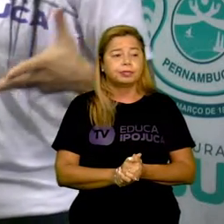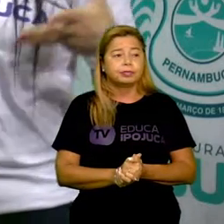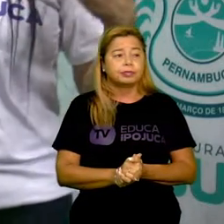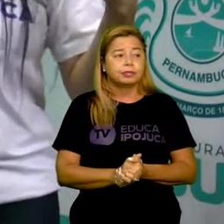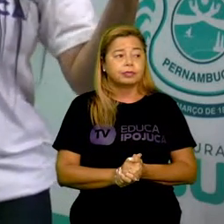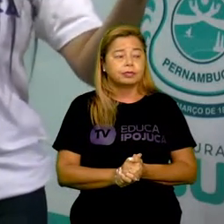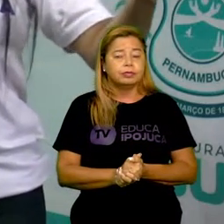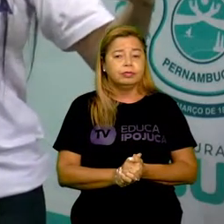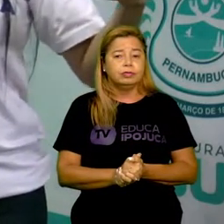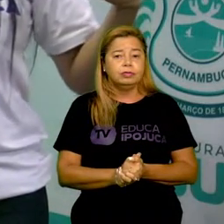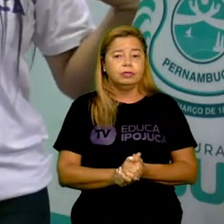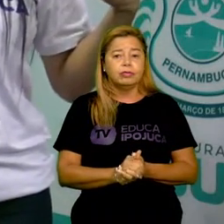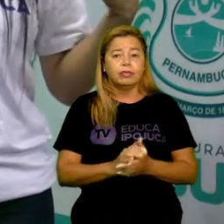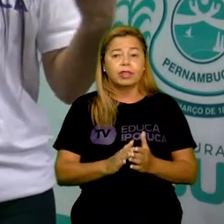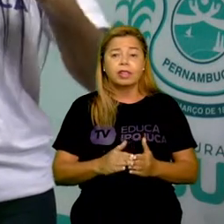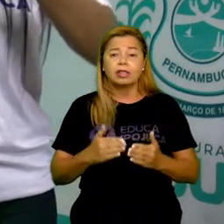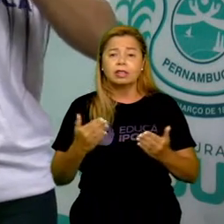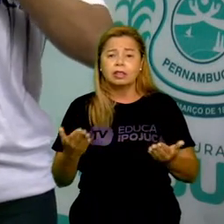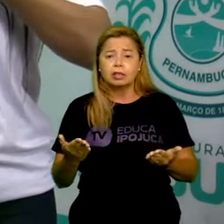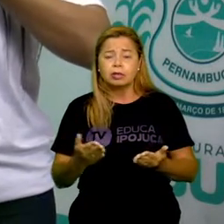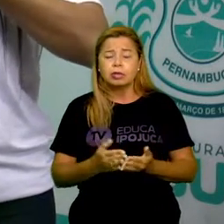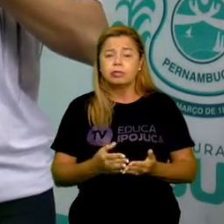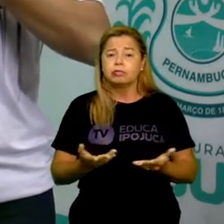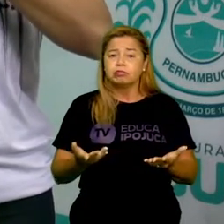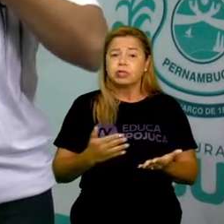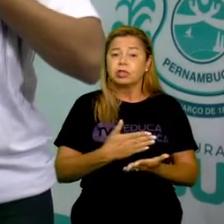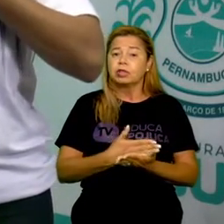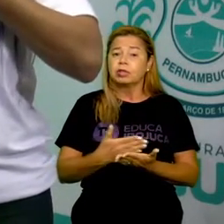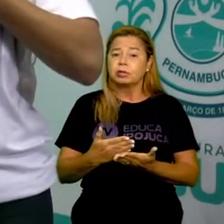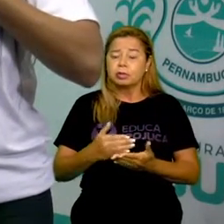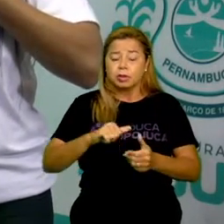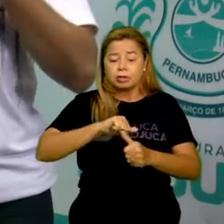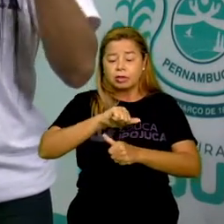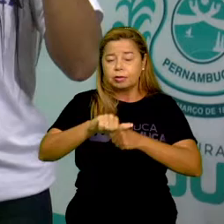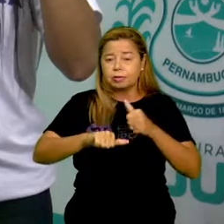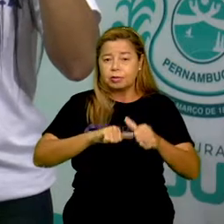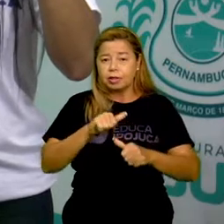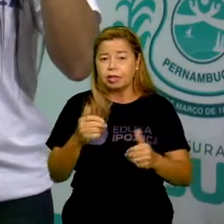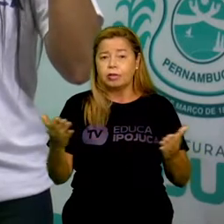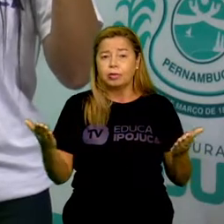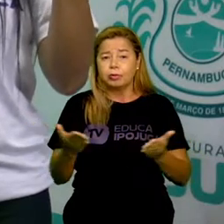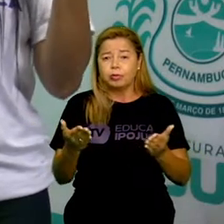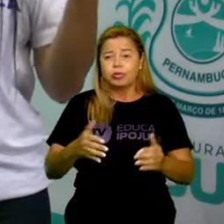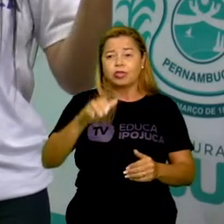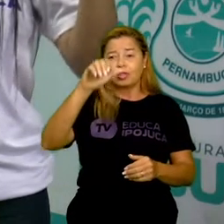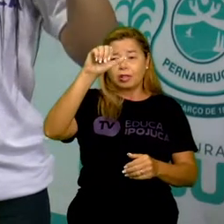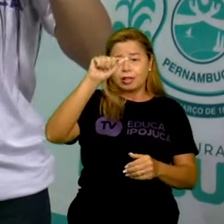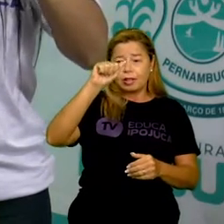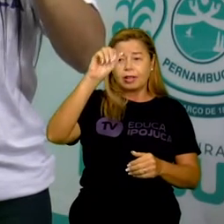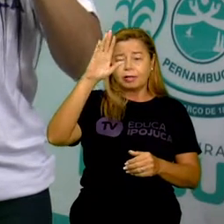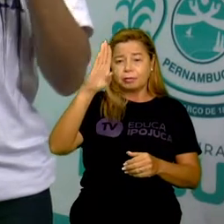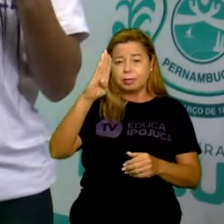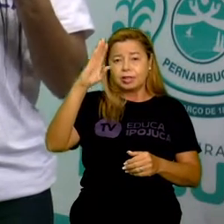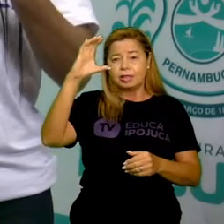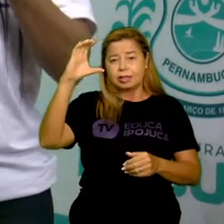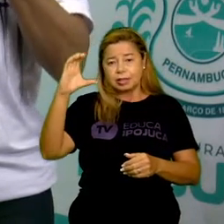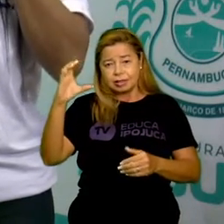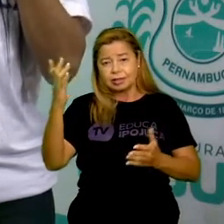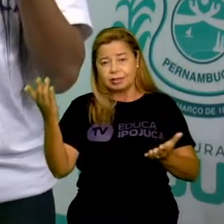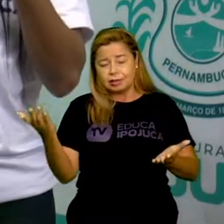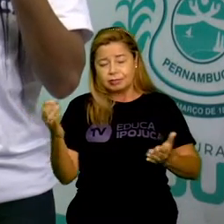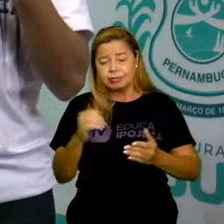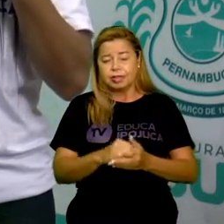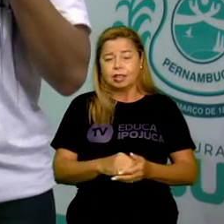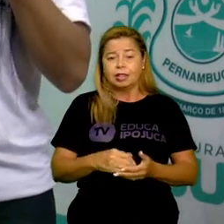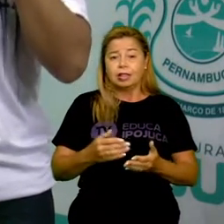E começou a mudar, né? Para a gente ter o nosso alfabeto de hoje. E para a gente ter a escrita, aquilo que a gente